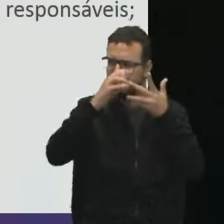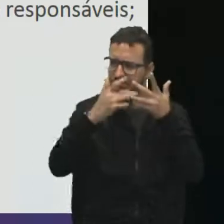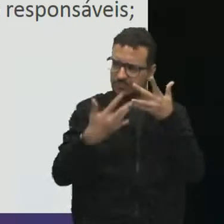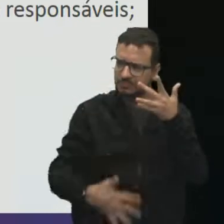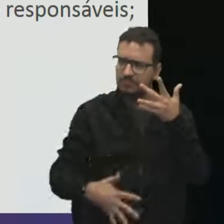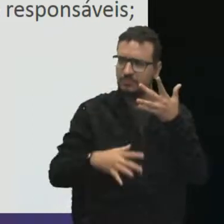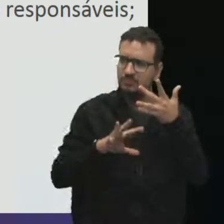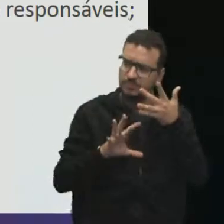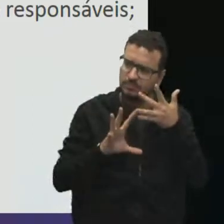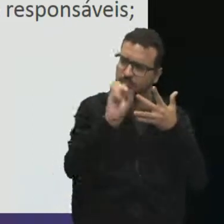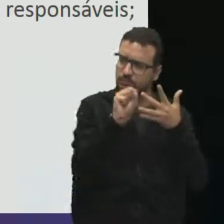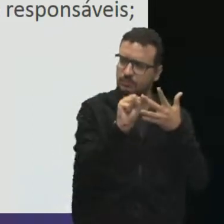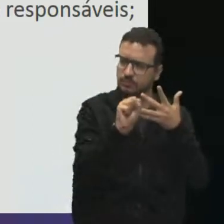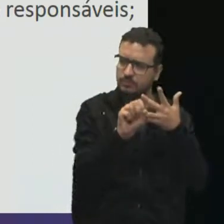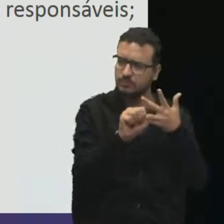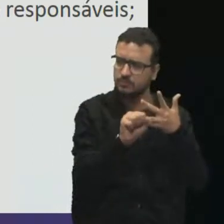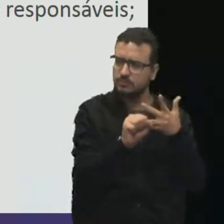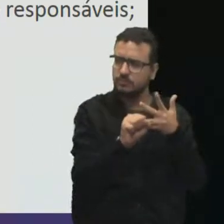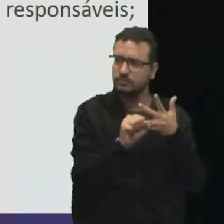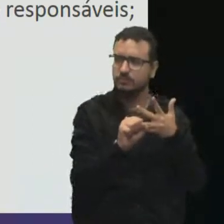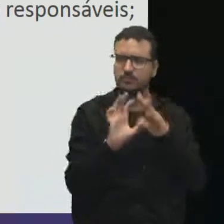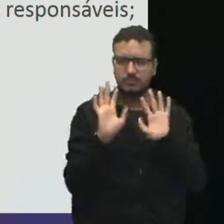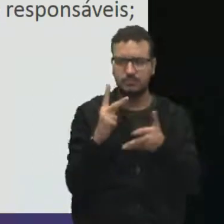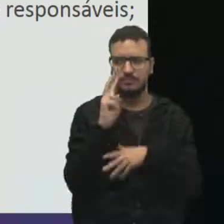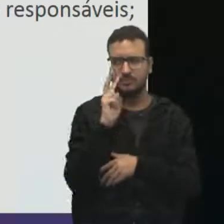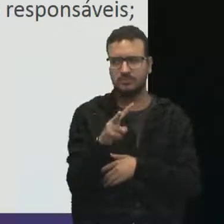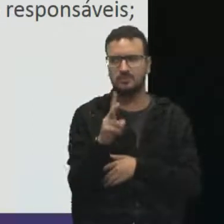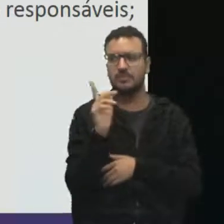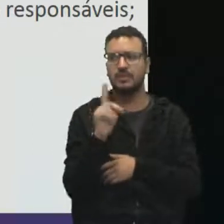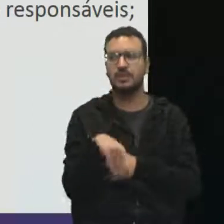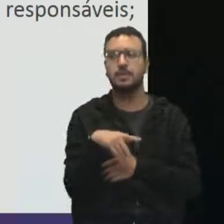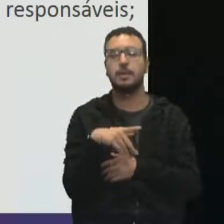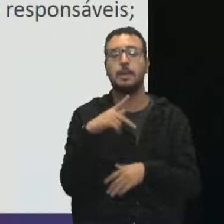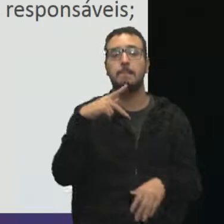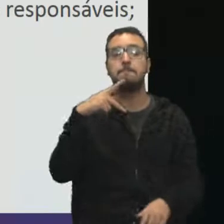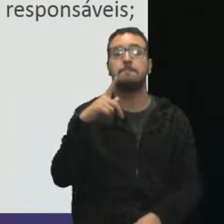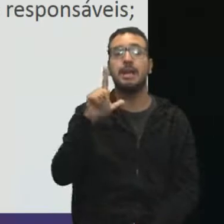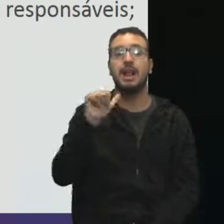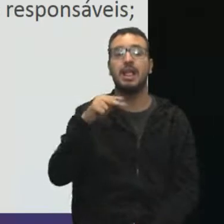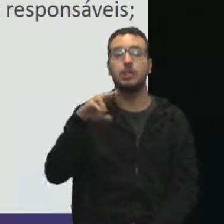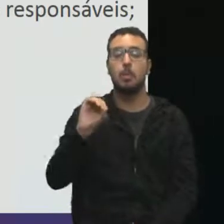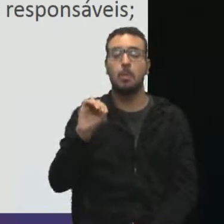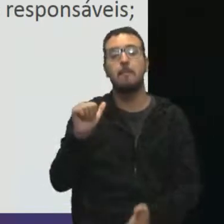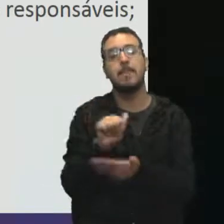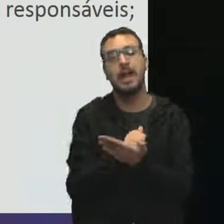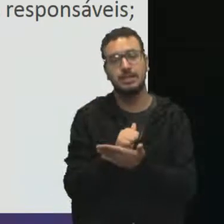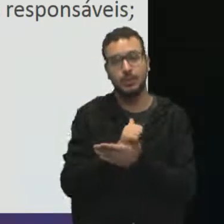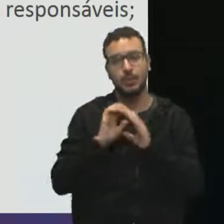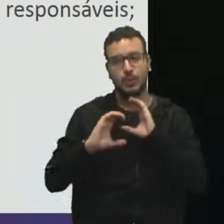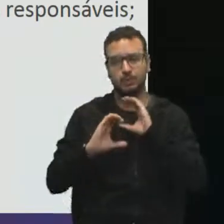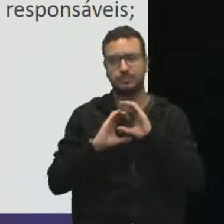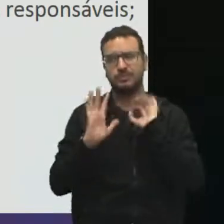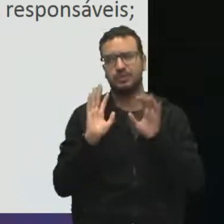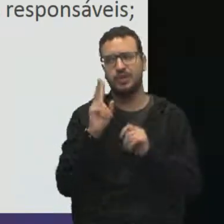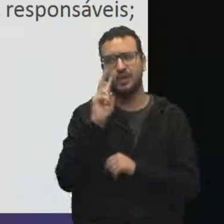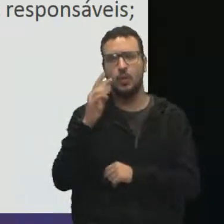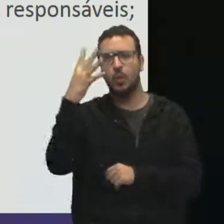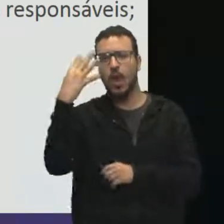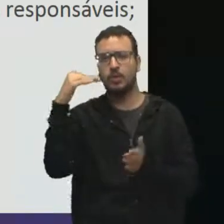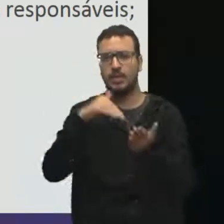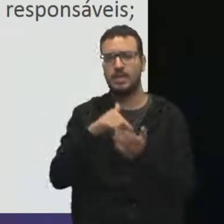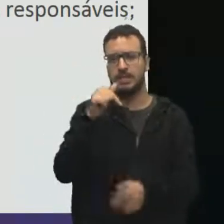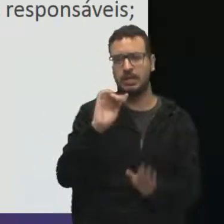e reuniões. Isso aqui é o que nós acabamos de ver, aquele nosso plano basiquinho ali de comunicação, que tem tipo, processo,